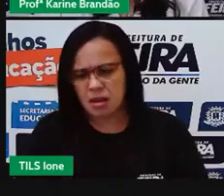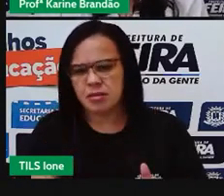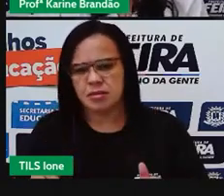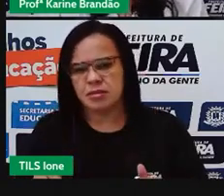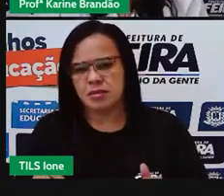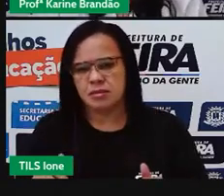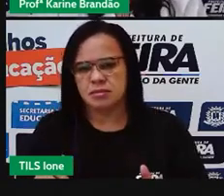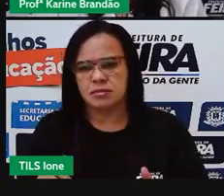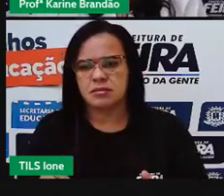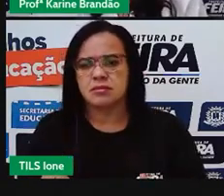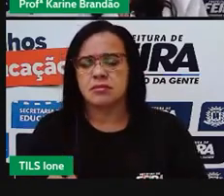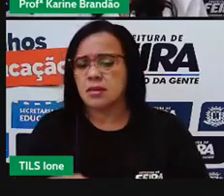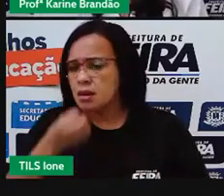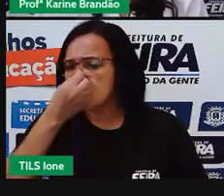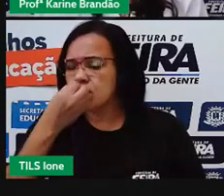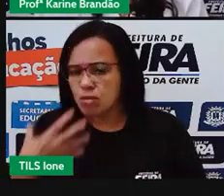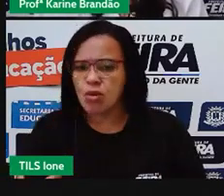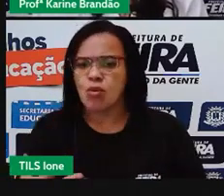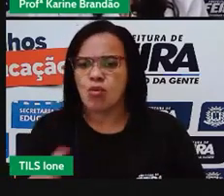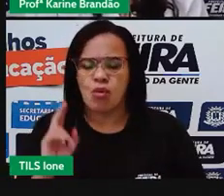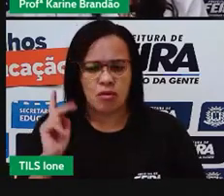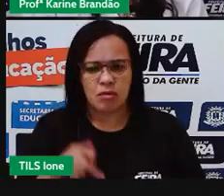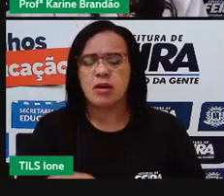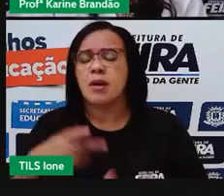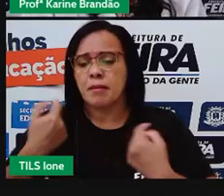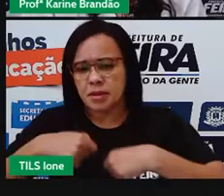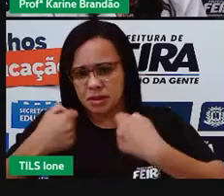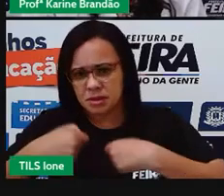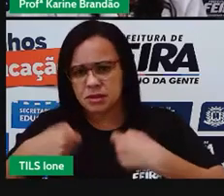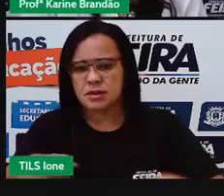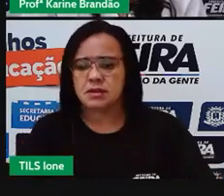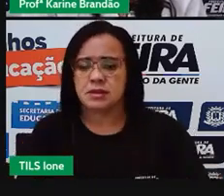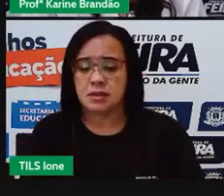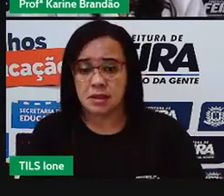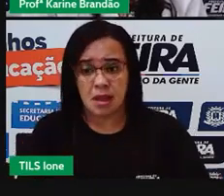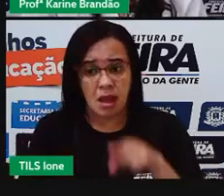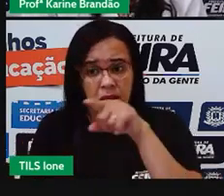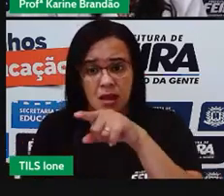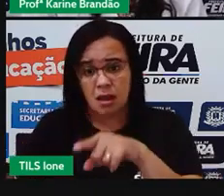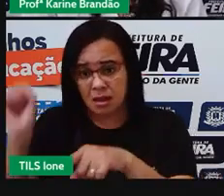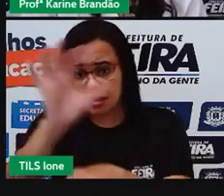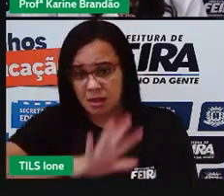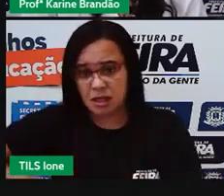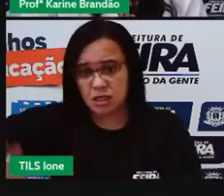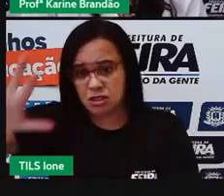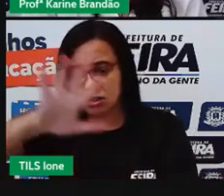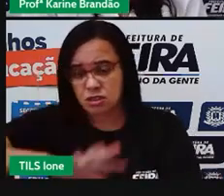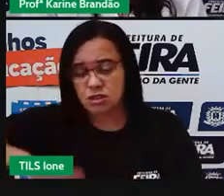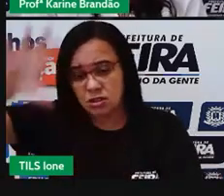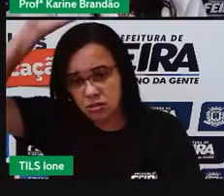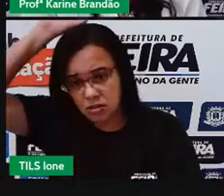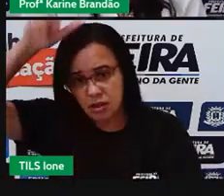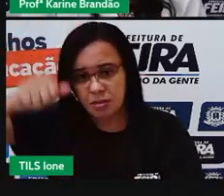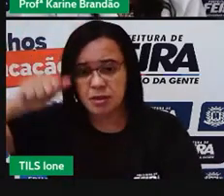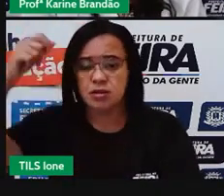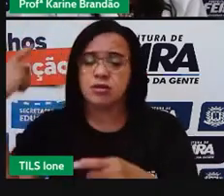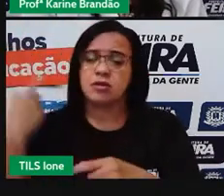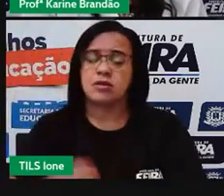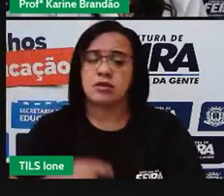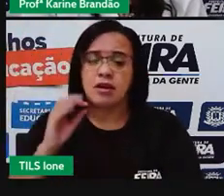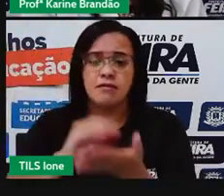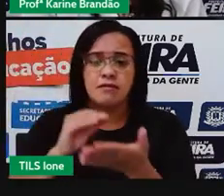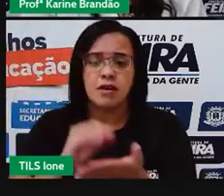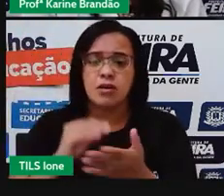E aí, por isso que também, né? Nessa região da Amazônia, nós temos falta de água.